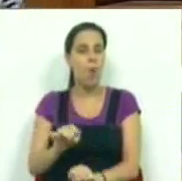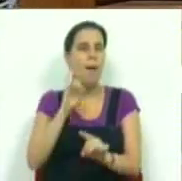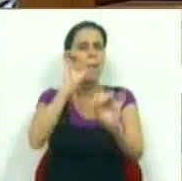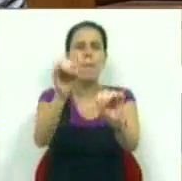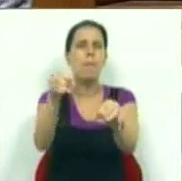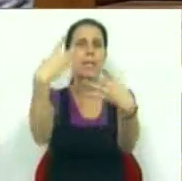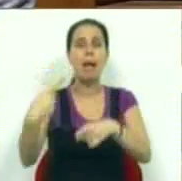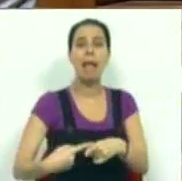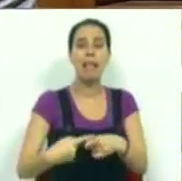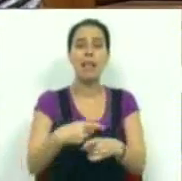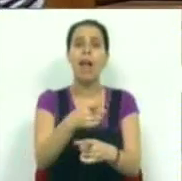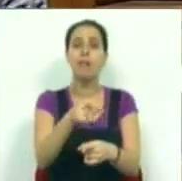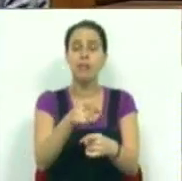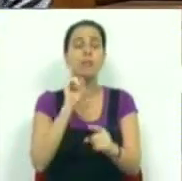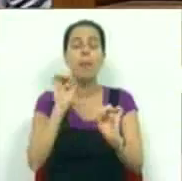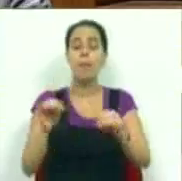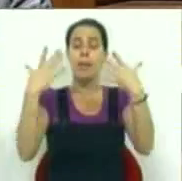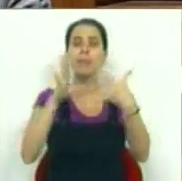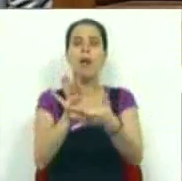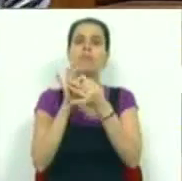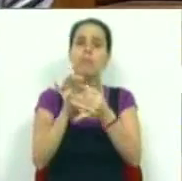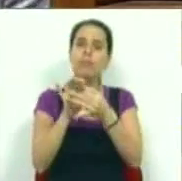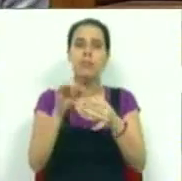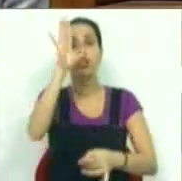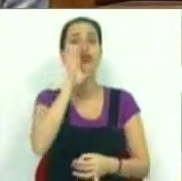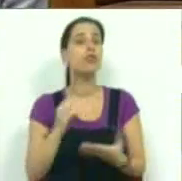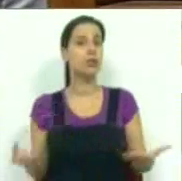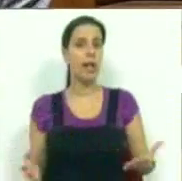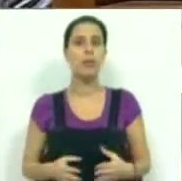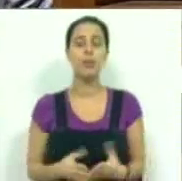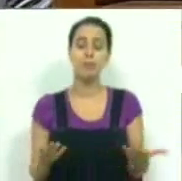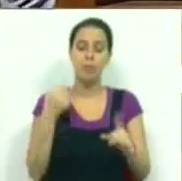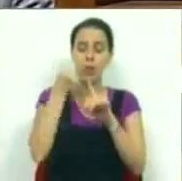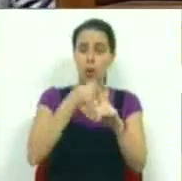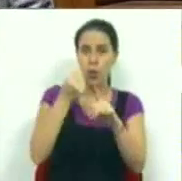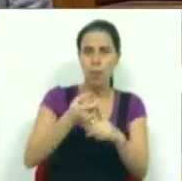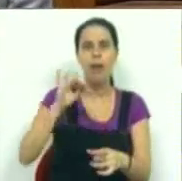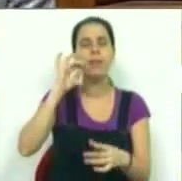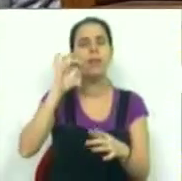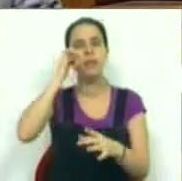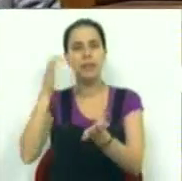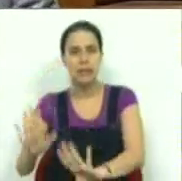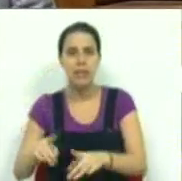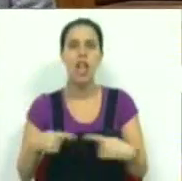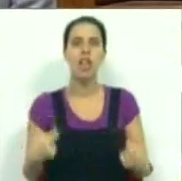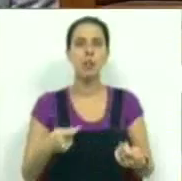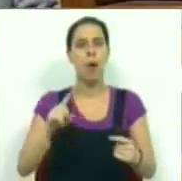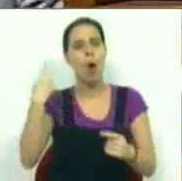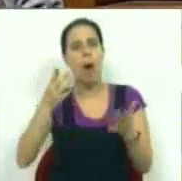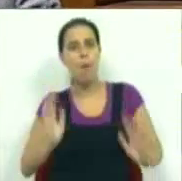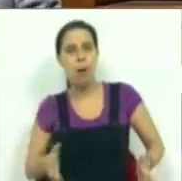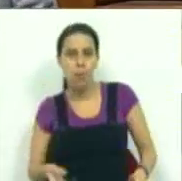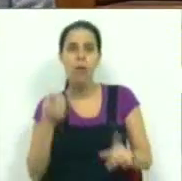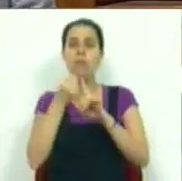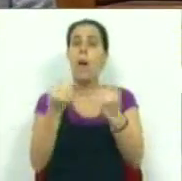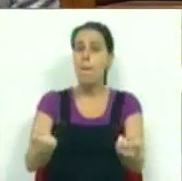o principal interessado e o principal aliado do Estado. No combate ao desperdício, há despesa inútil no